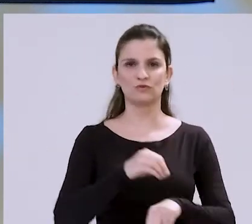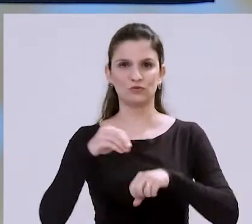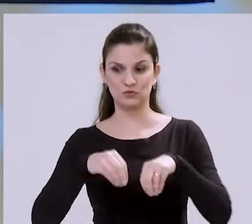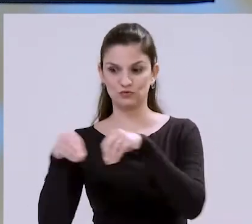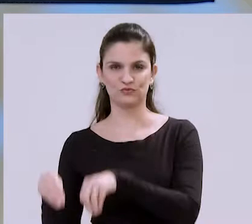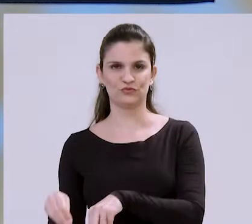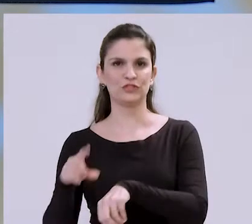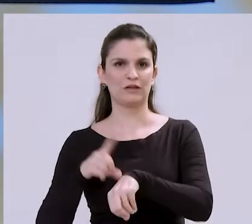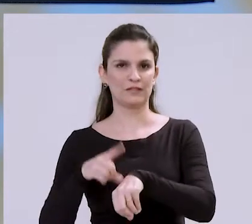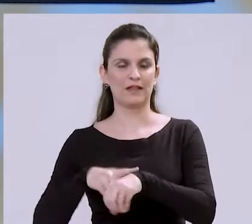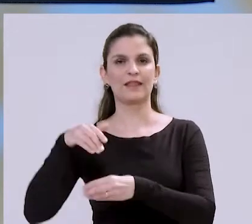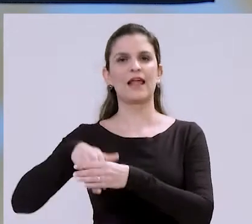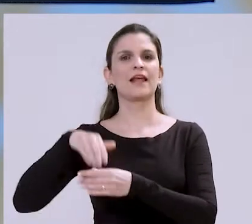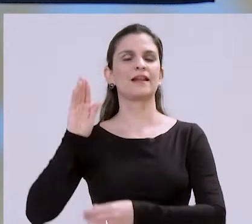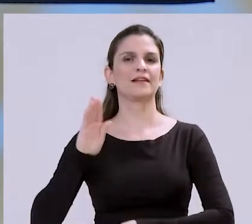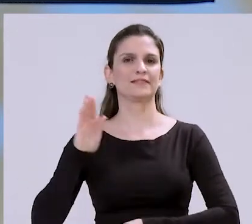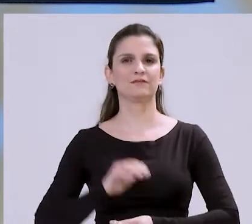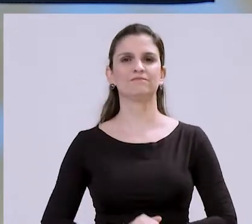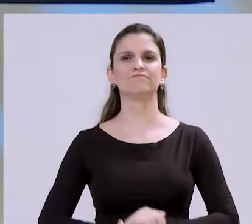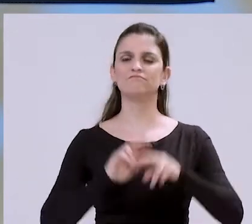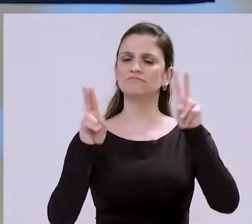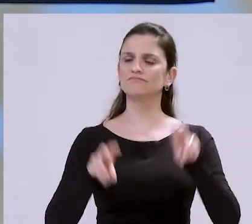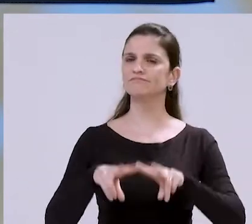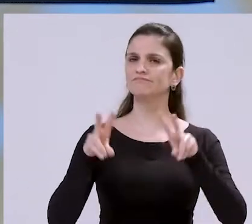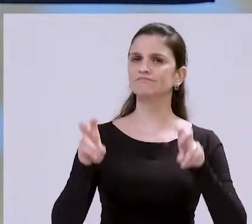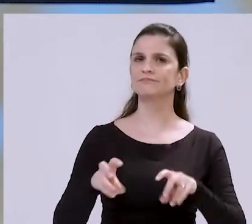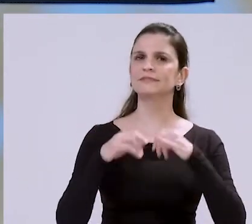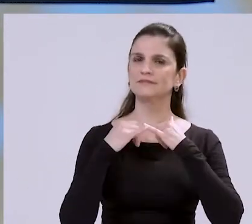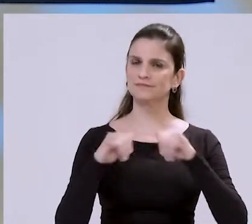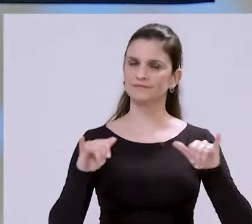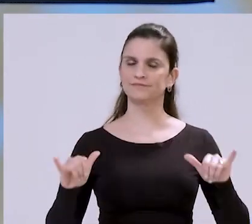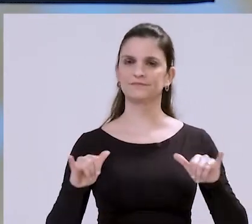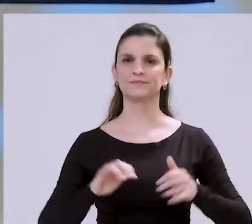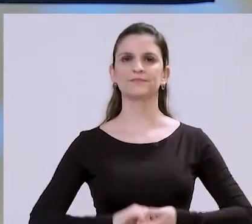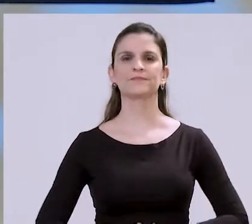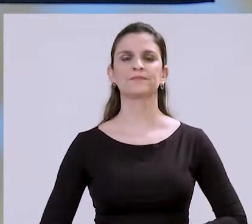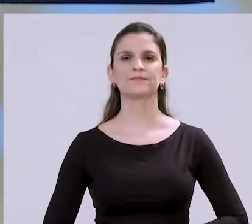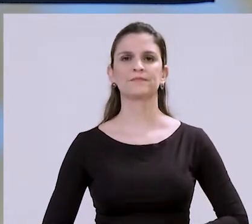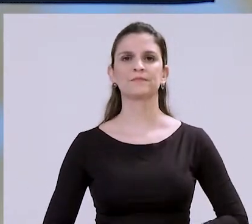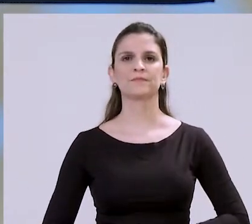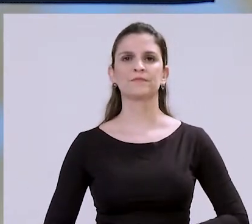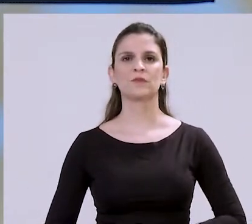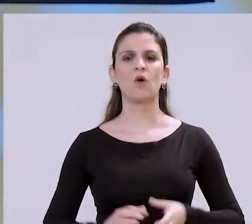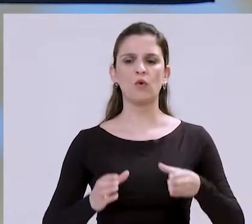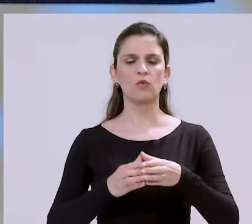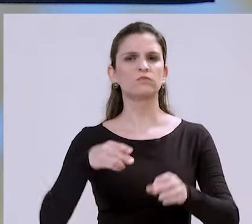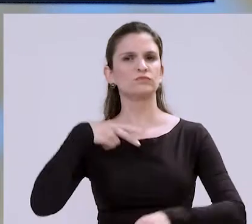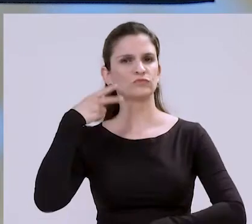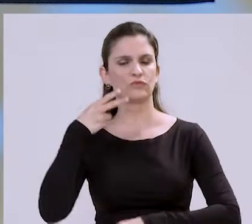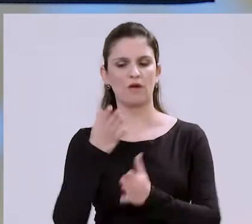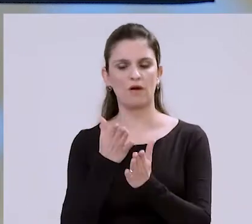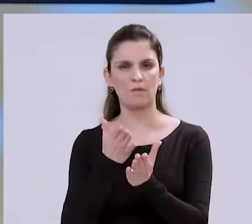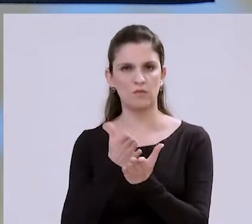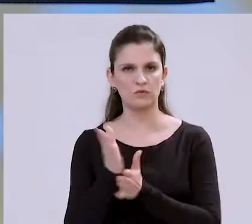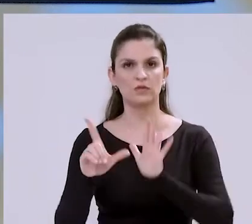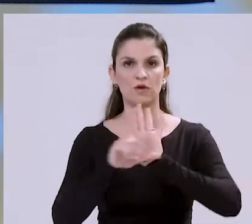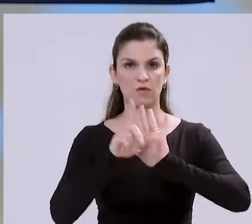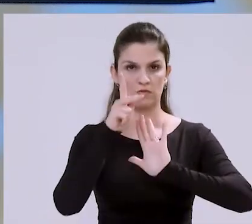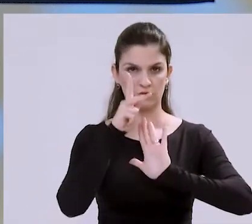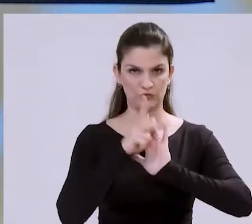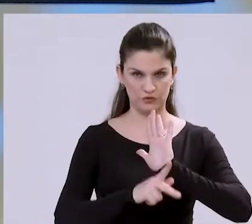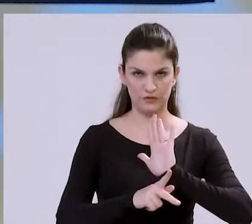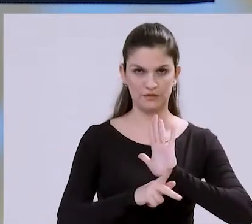municipais deste ano. São os assuntos que vamos tratar neste expediente. Vereadores da Câmara Municipal